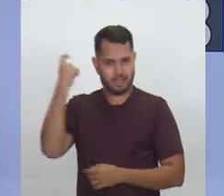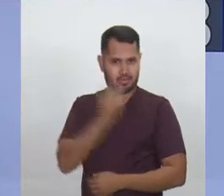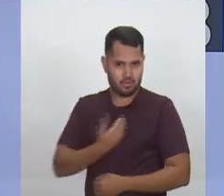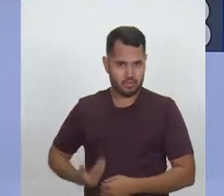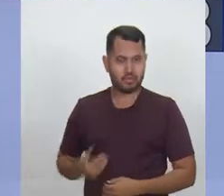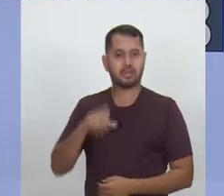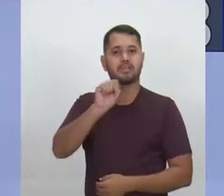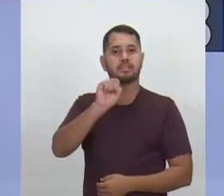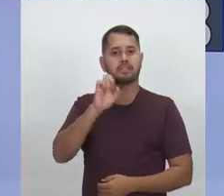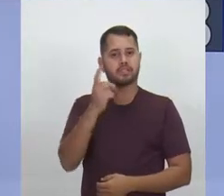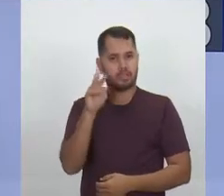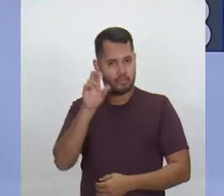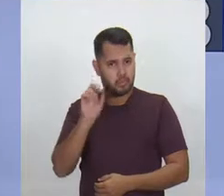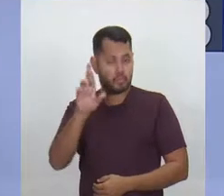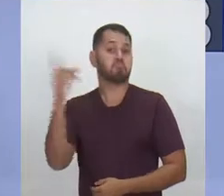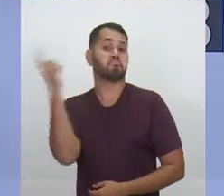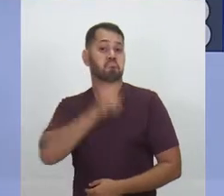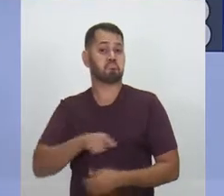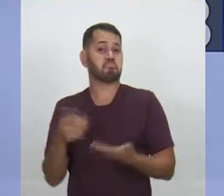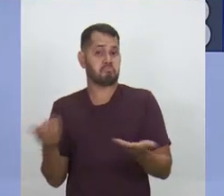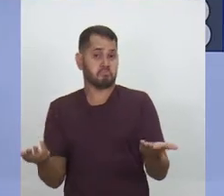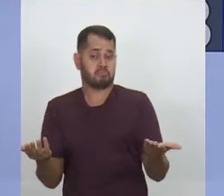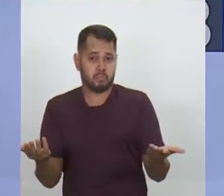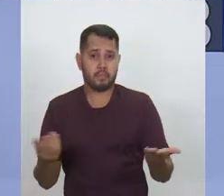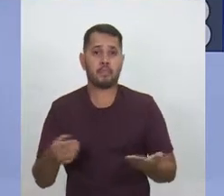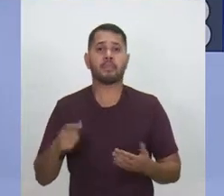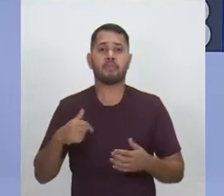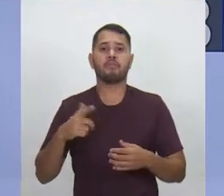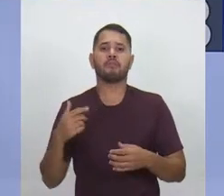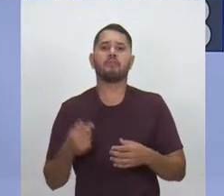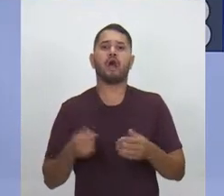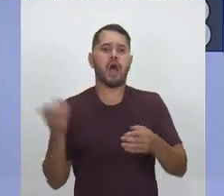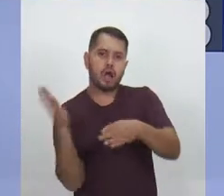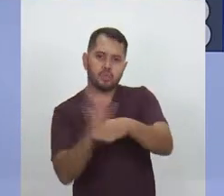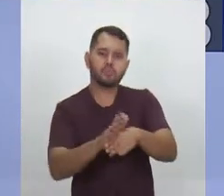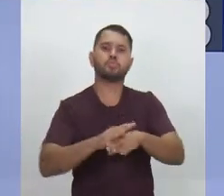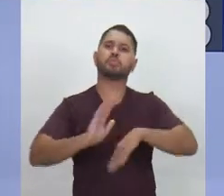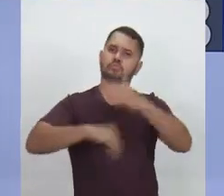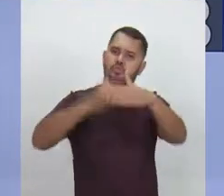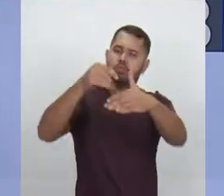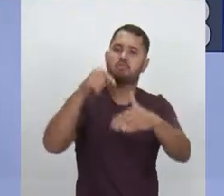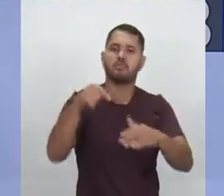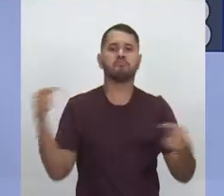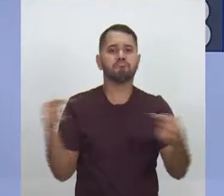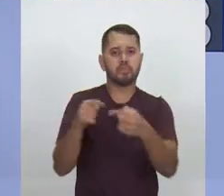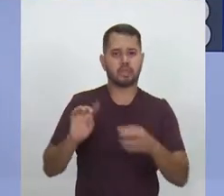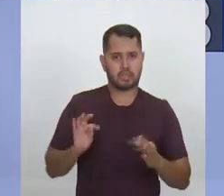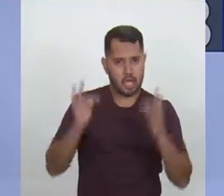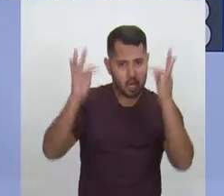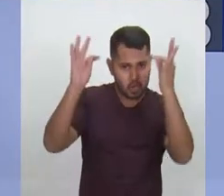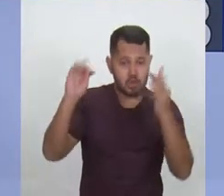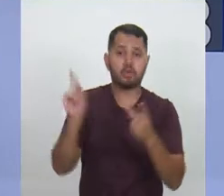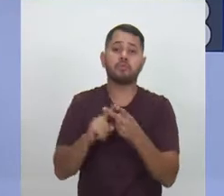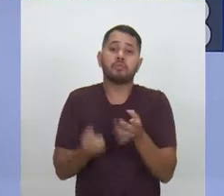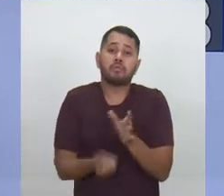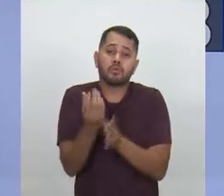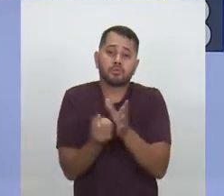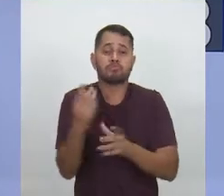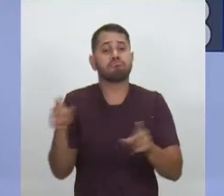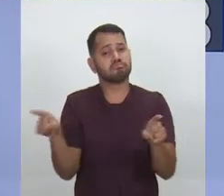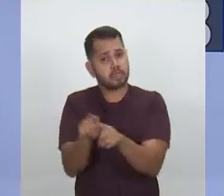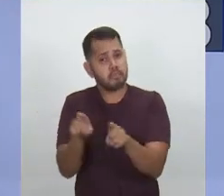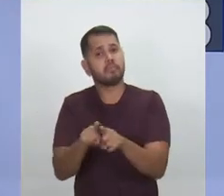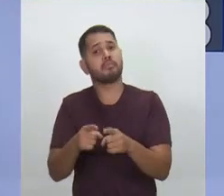CEPRÓ, fez isso. Nós colocamos, ajudamos a desenvolver do ponto de vista tecnológico a produção e colocamos